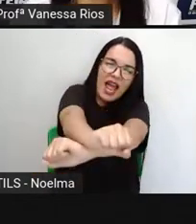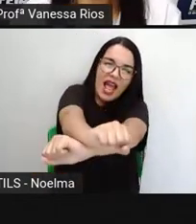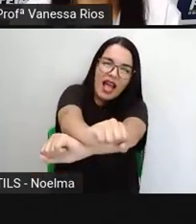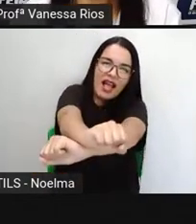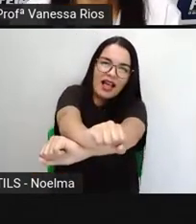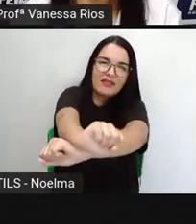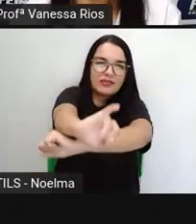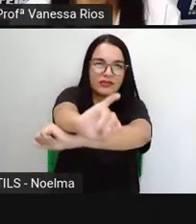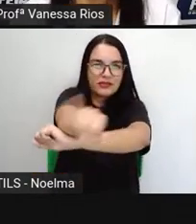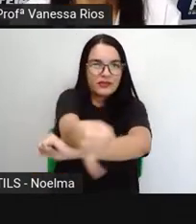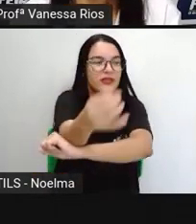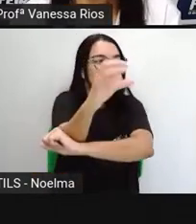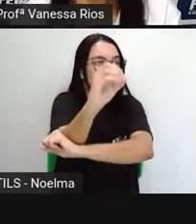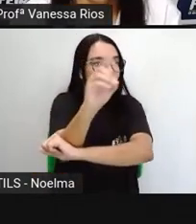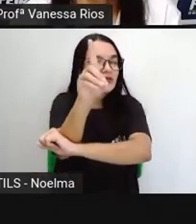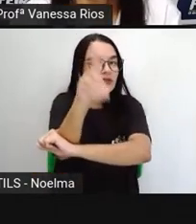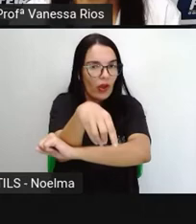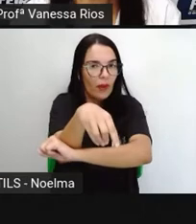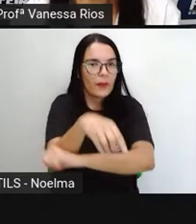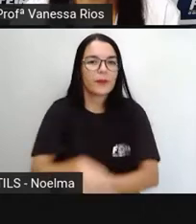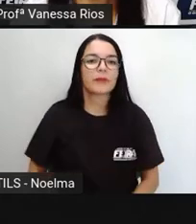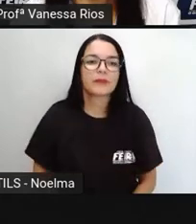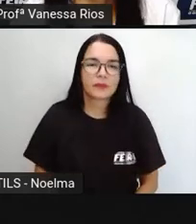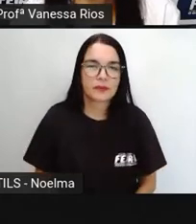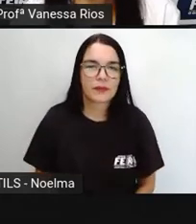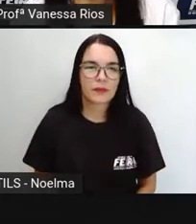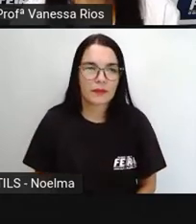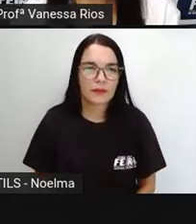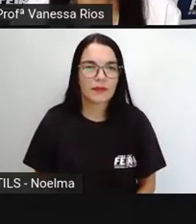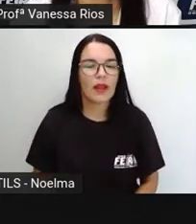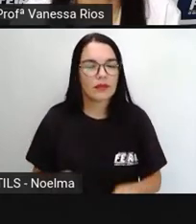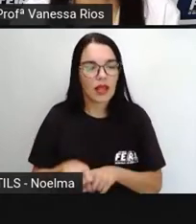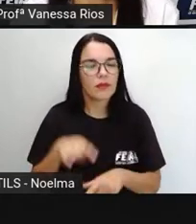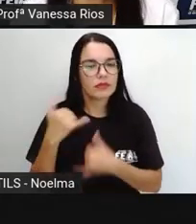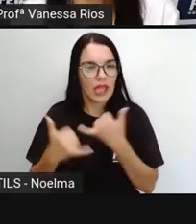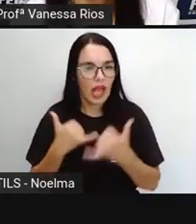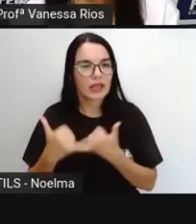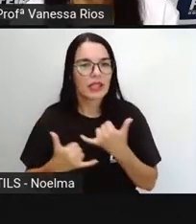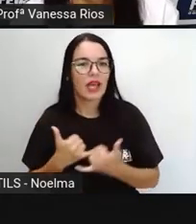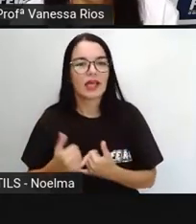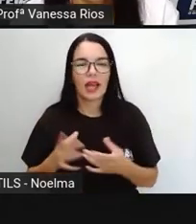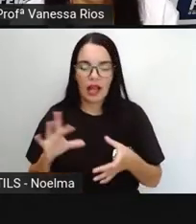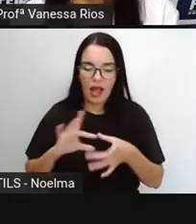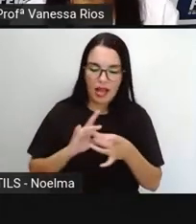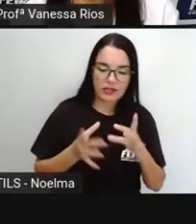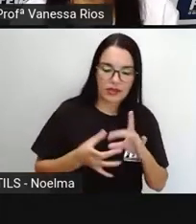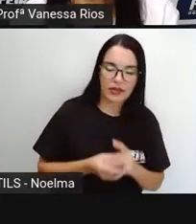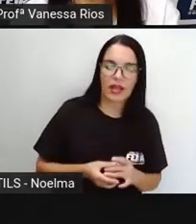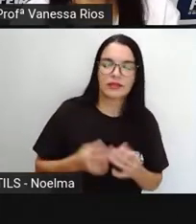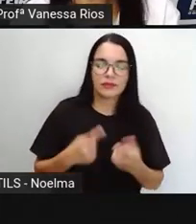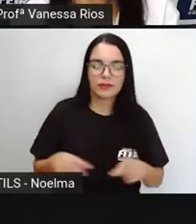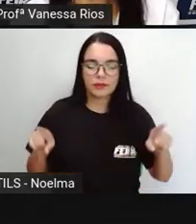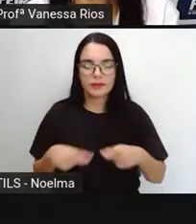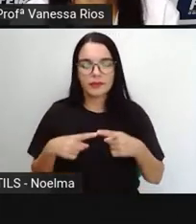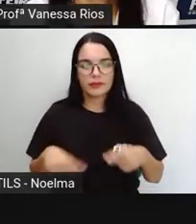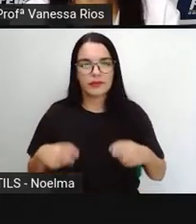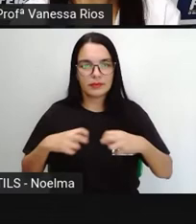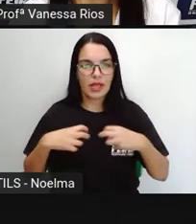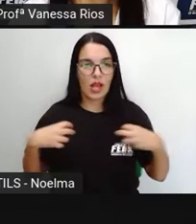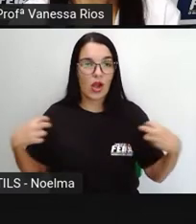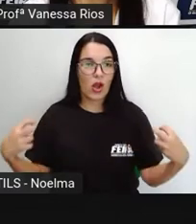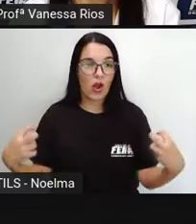Constitui aí alguns tipos de brincadeiras, mas principalmente dentro das brincadeiras relacionadas às cantigas de roda.